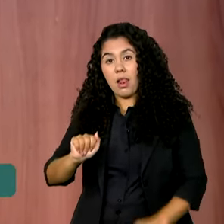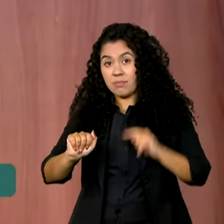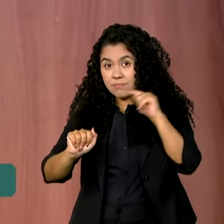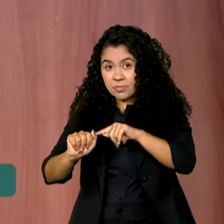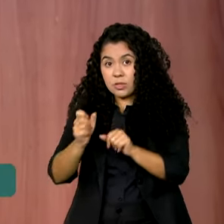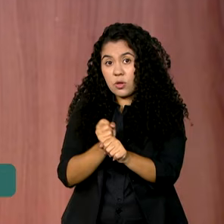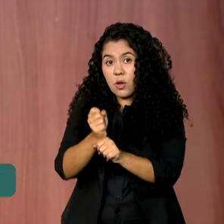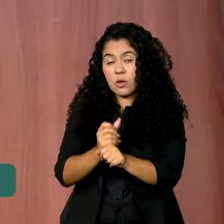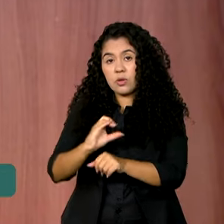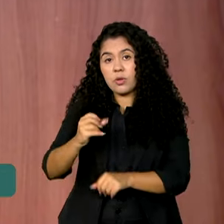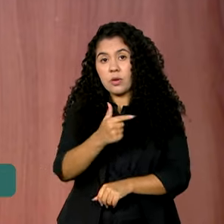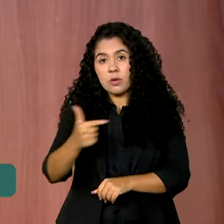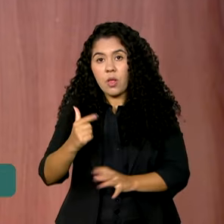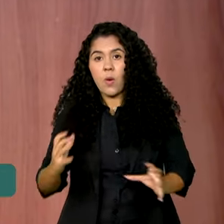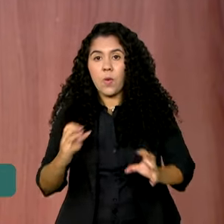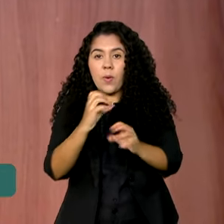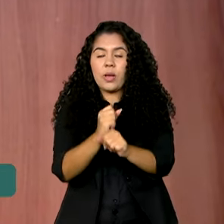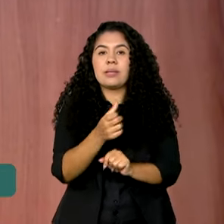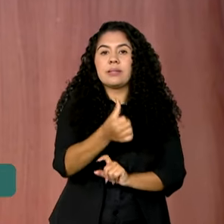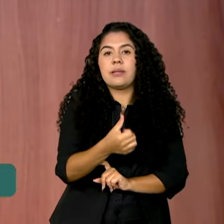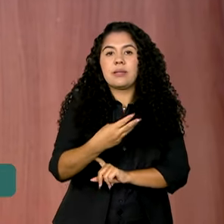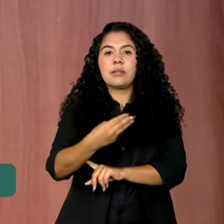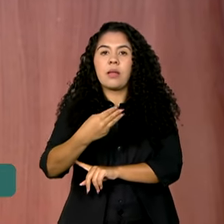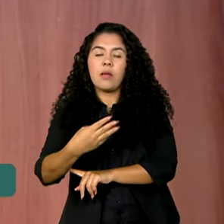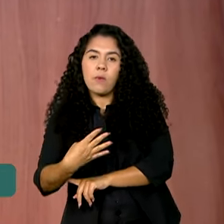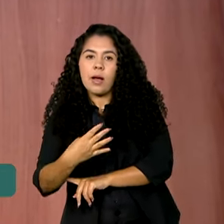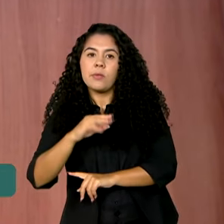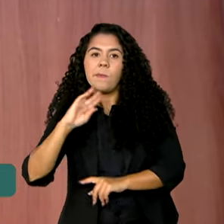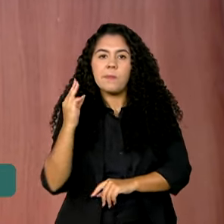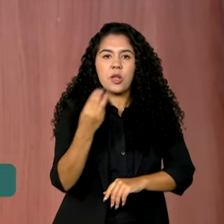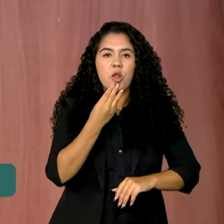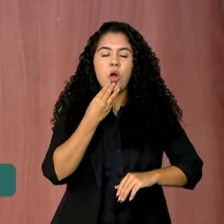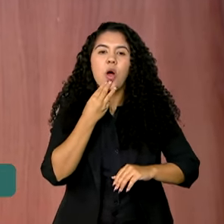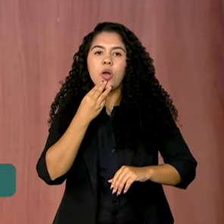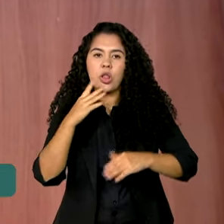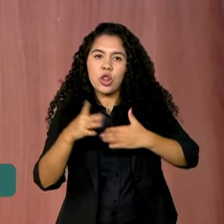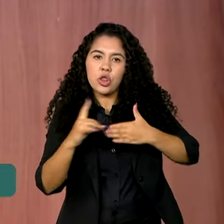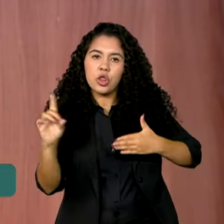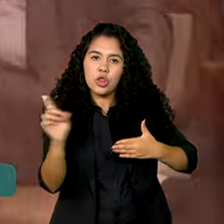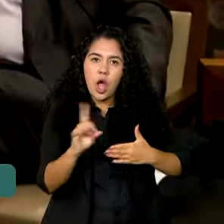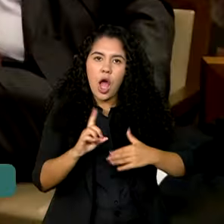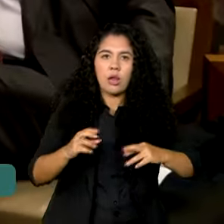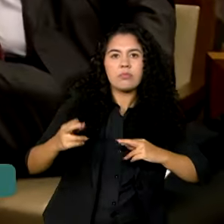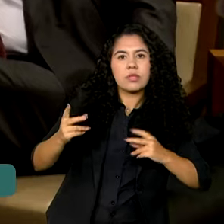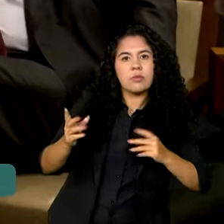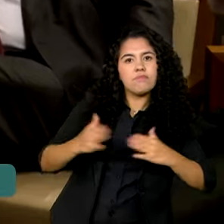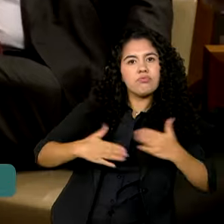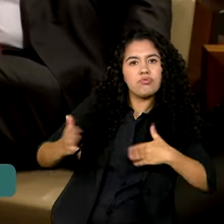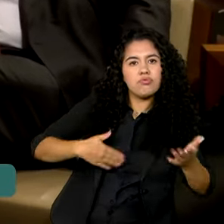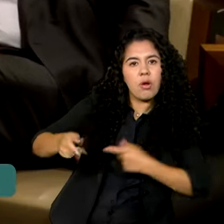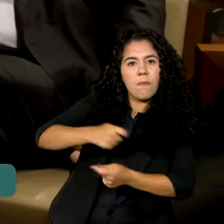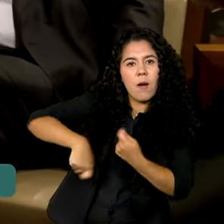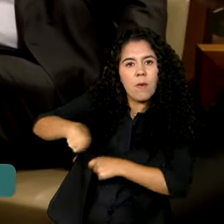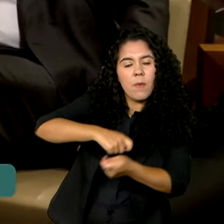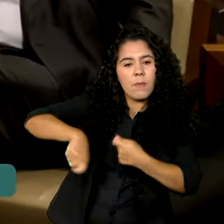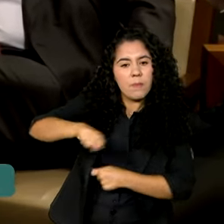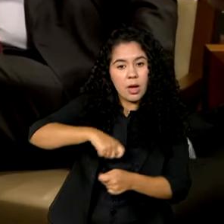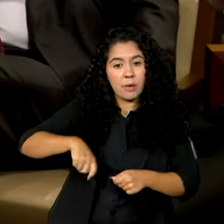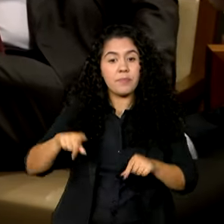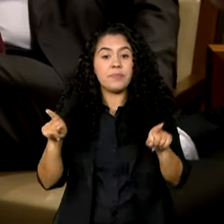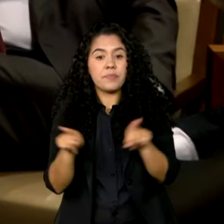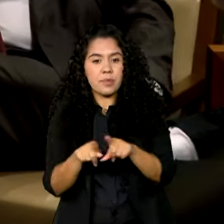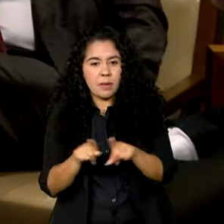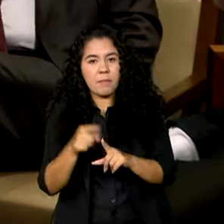634 milhões de dólares em relações comerciais com o Brasil. Outro encontro foi com o primeiro